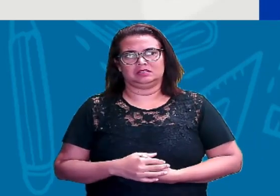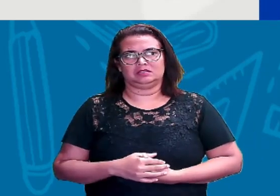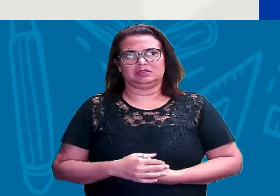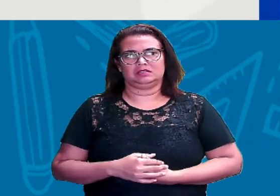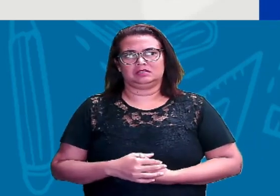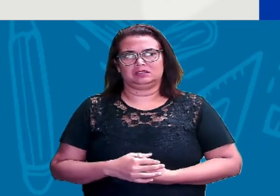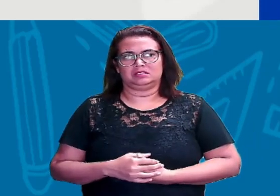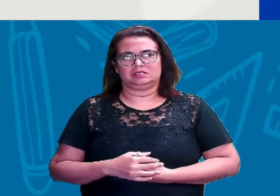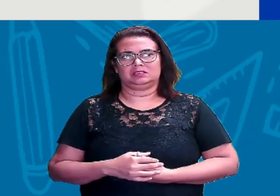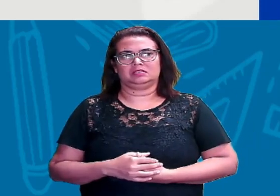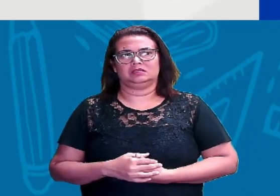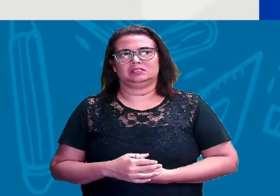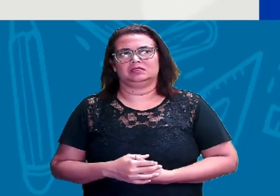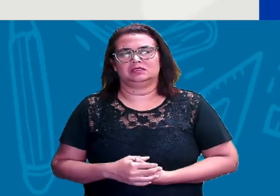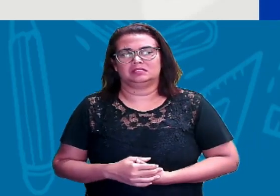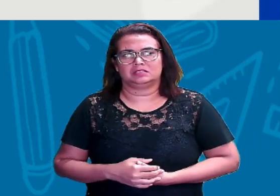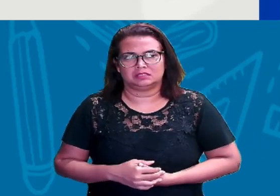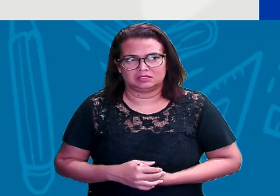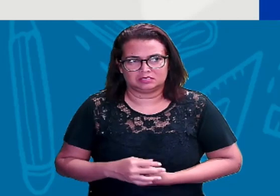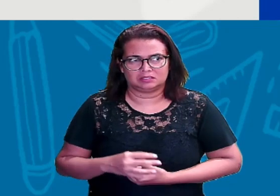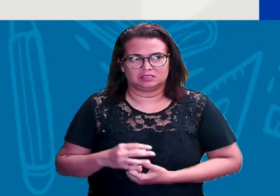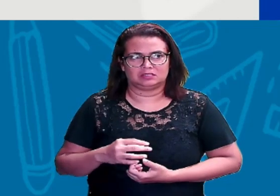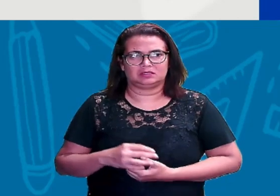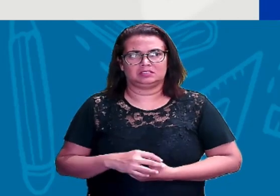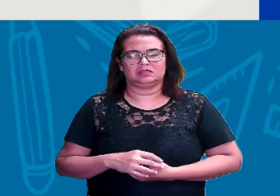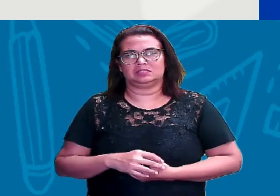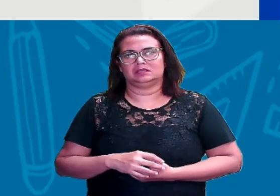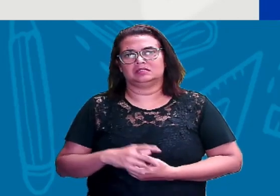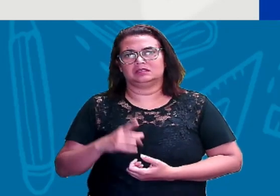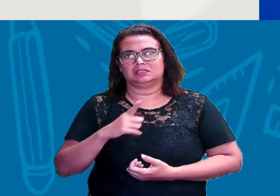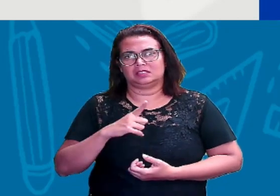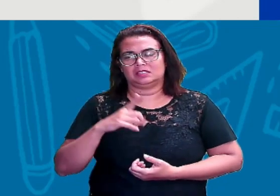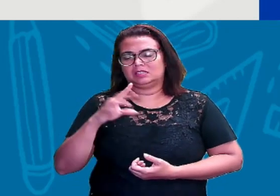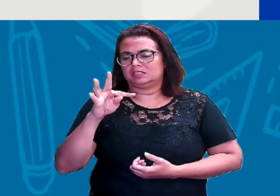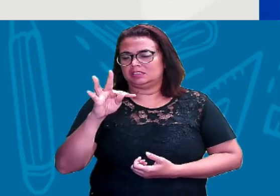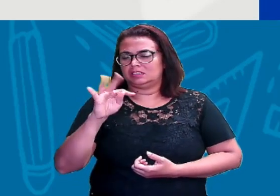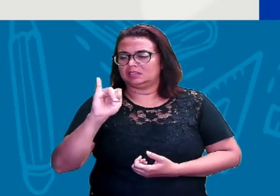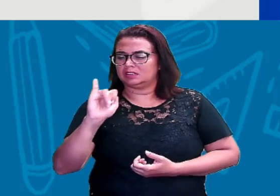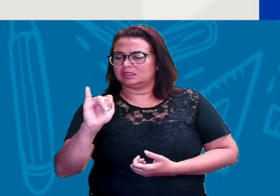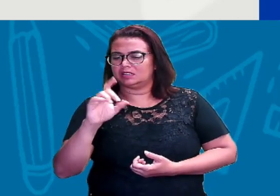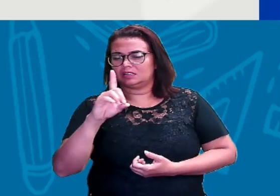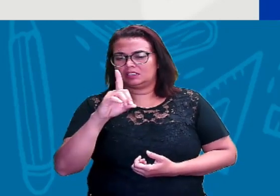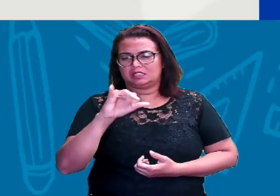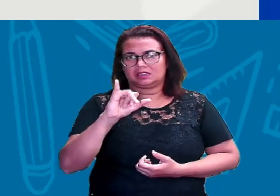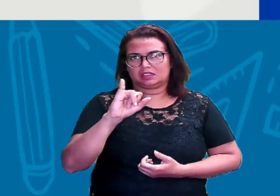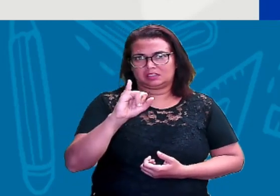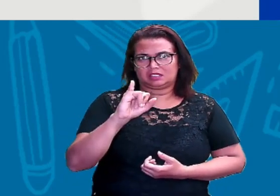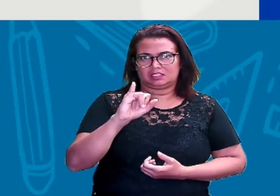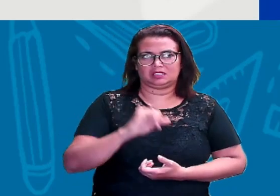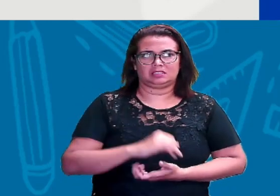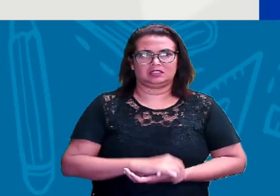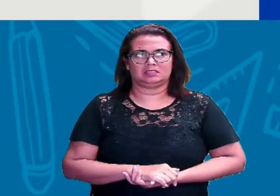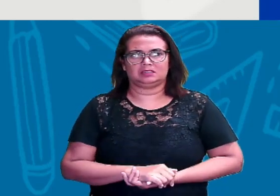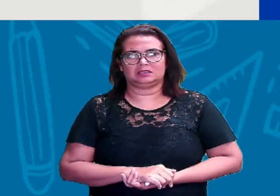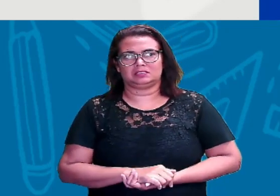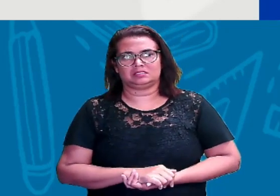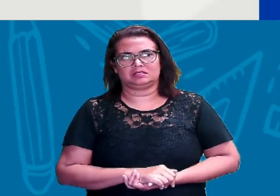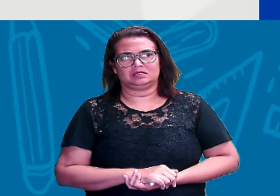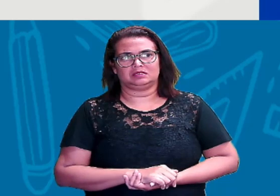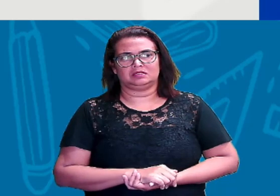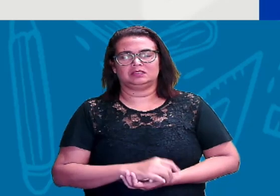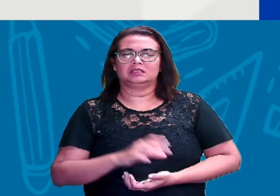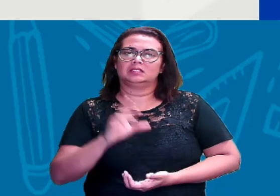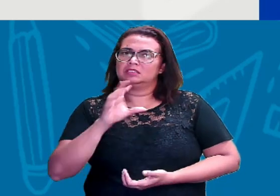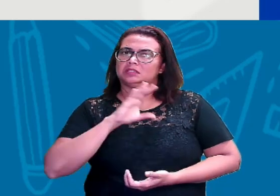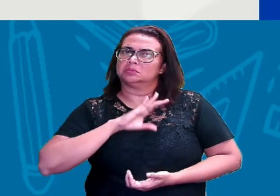pronúncia do G, desculpa, a pronúncia do D é DI. É como se a gente falasse no nosso, no nosso